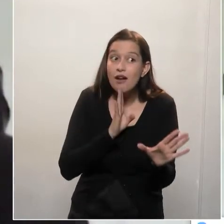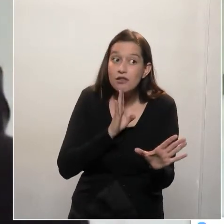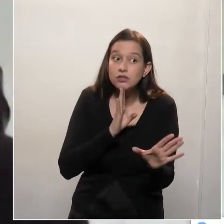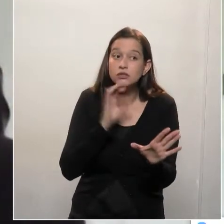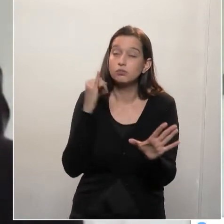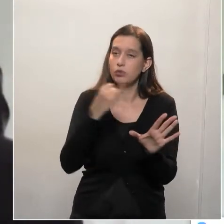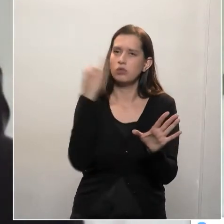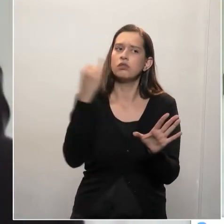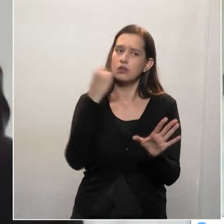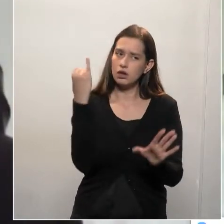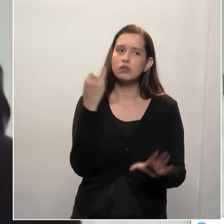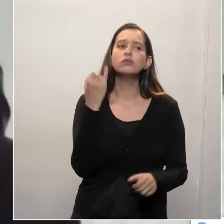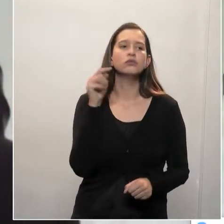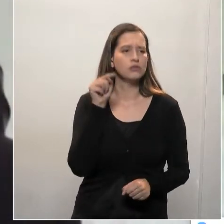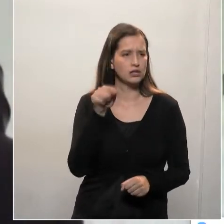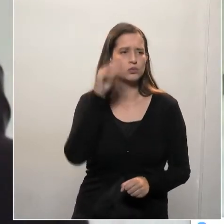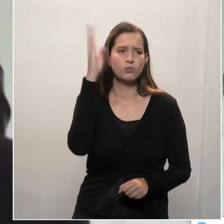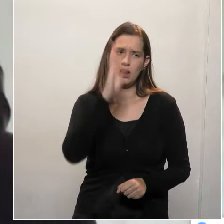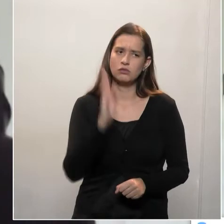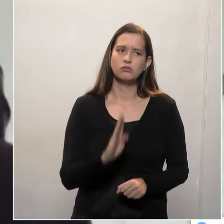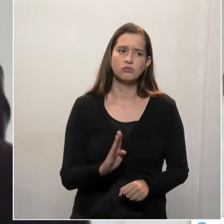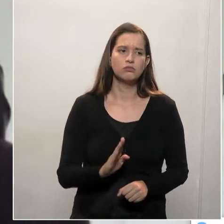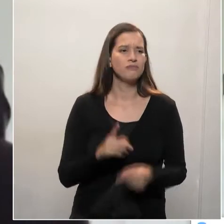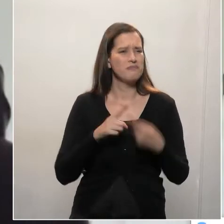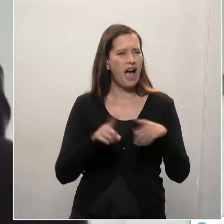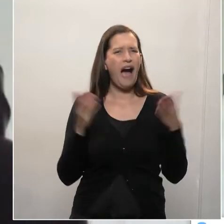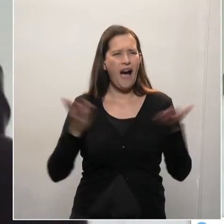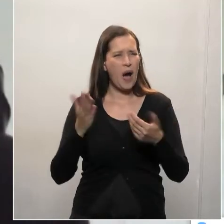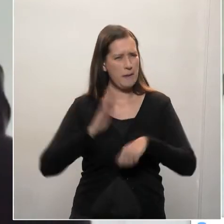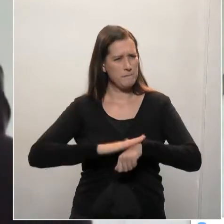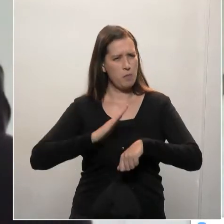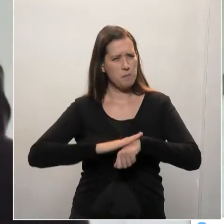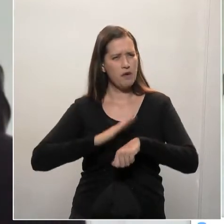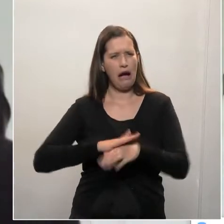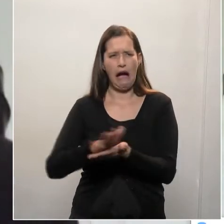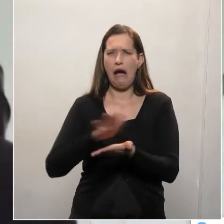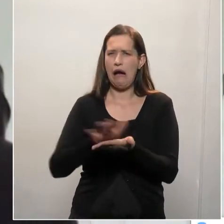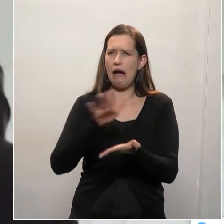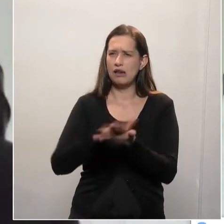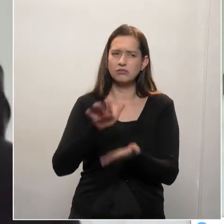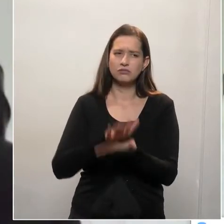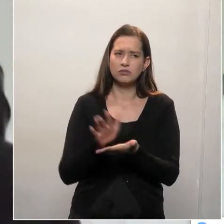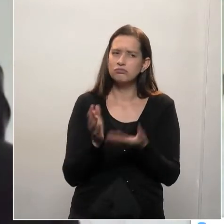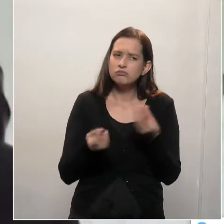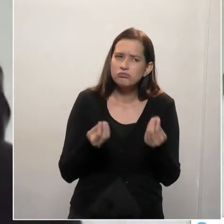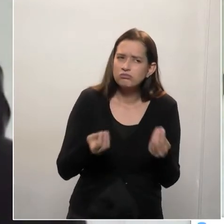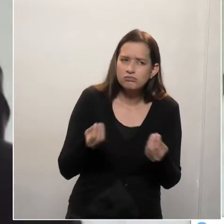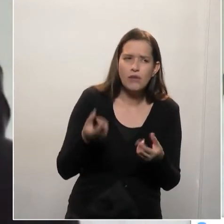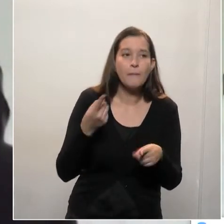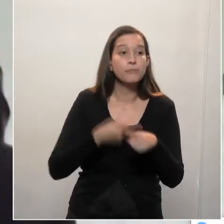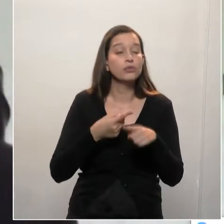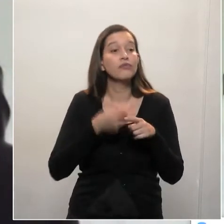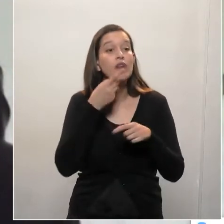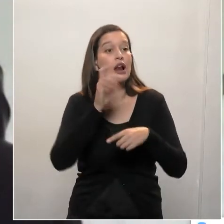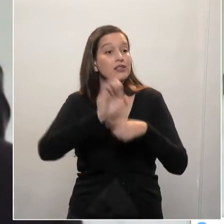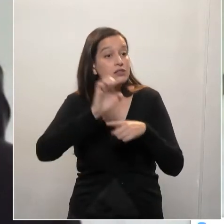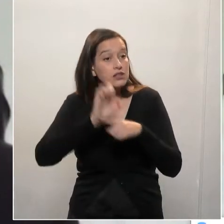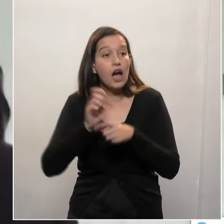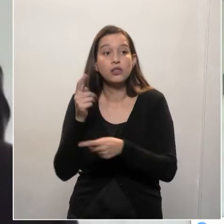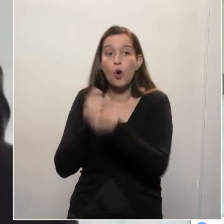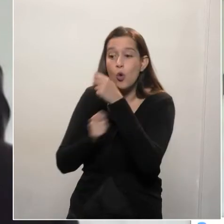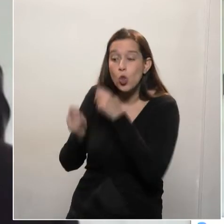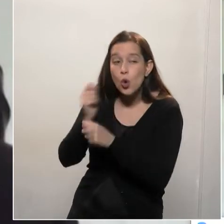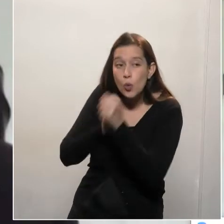não é o momento da gente ficar arrumando despesas para o Estado. Se o Estado está economizando e economizando milhões por ano,